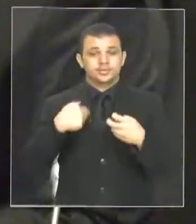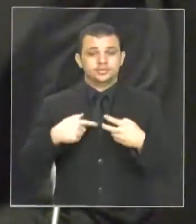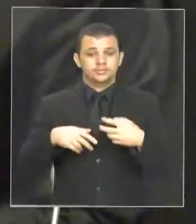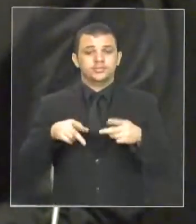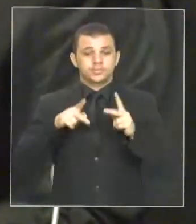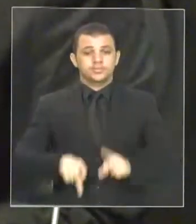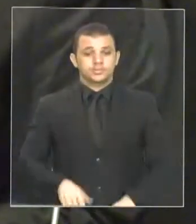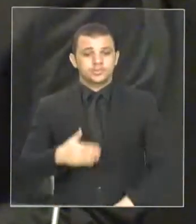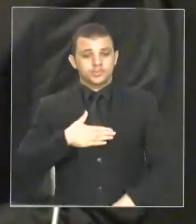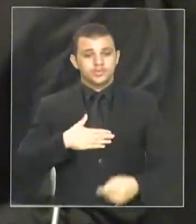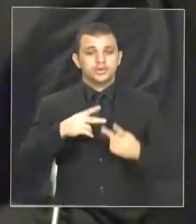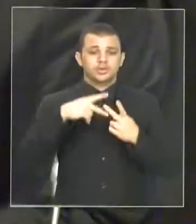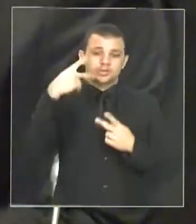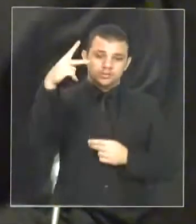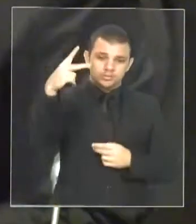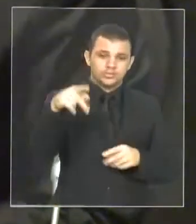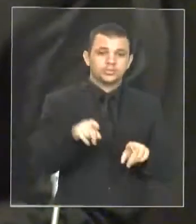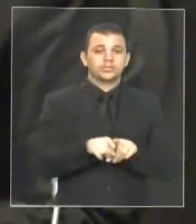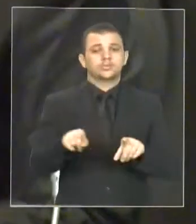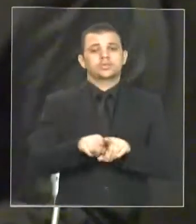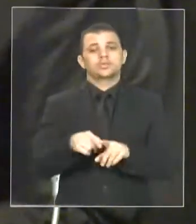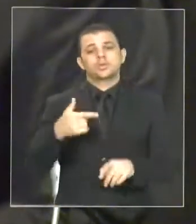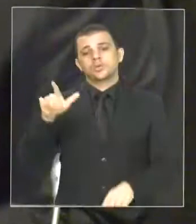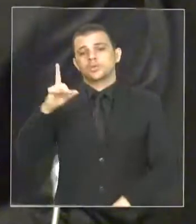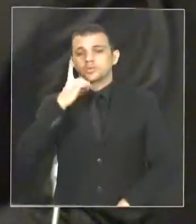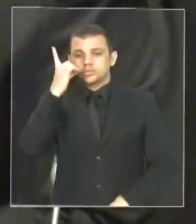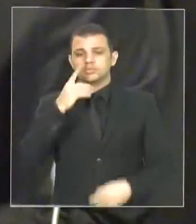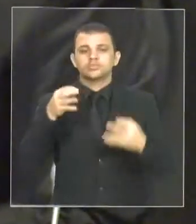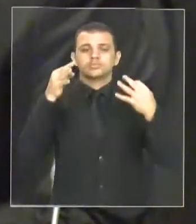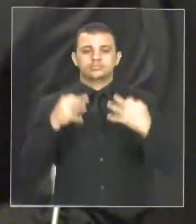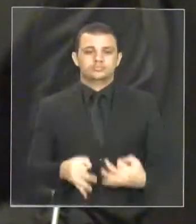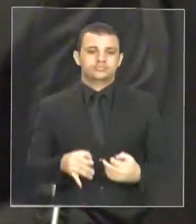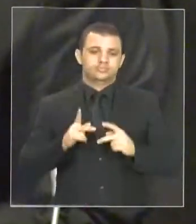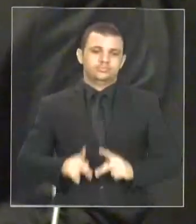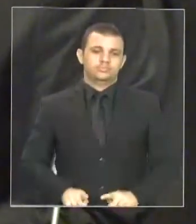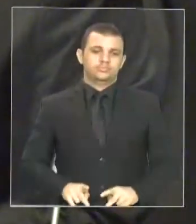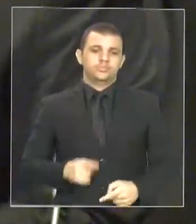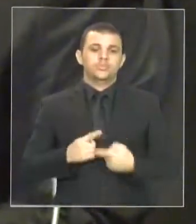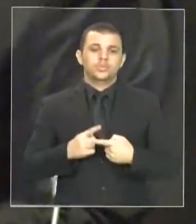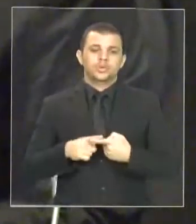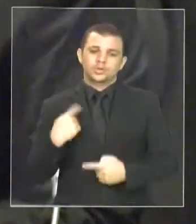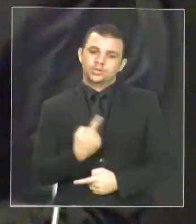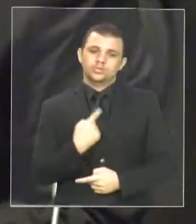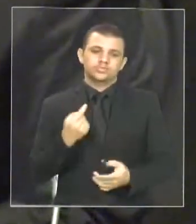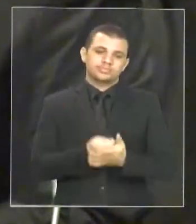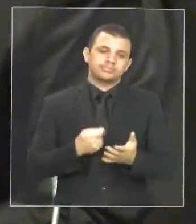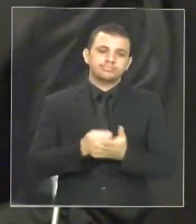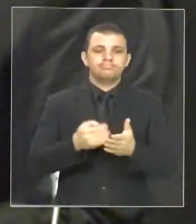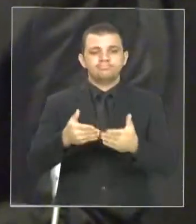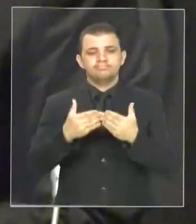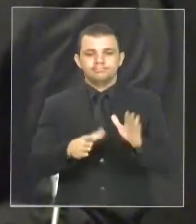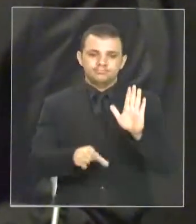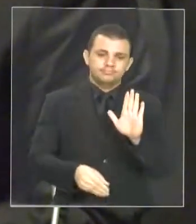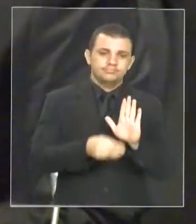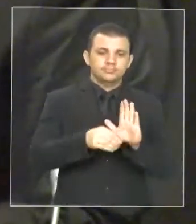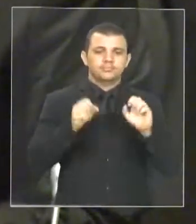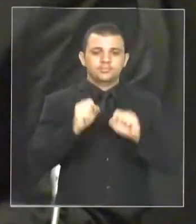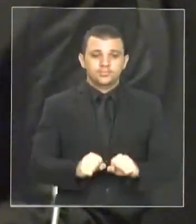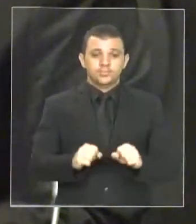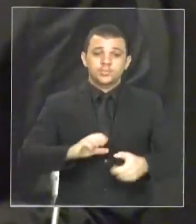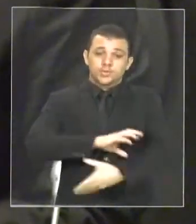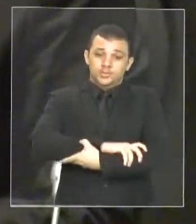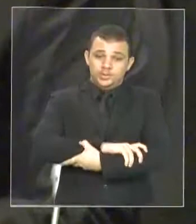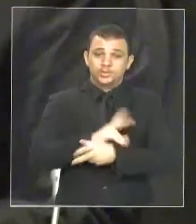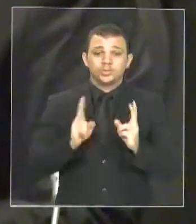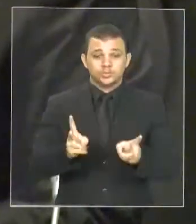Excelência e de outros deputados quando nós lutamos pela aprovação daquela emenda que deixava claro que a parceria poderia continuar a ser